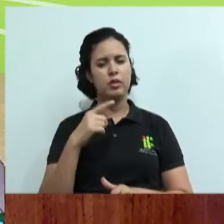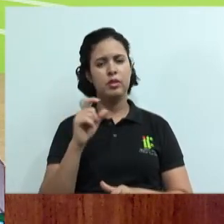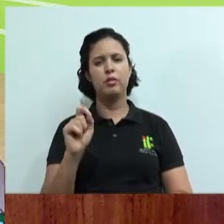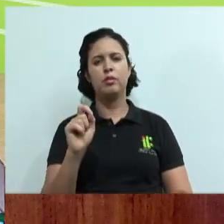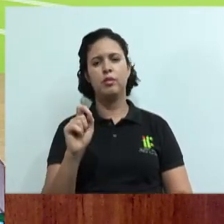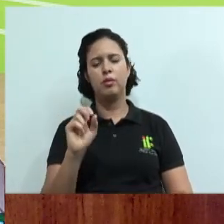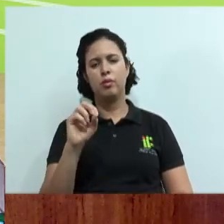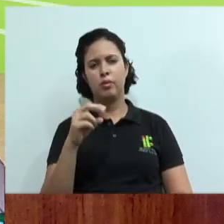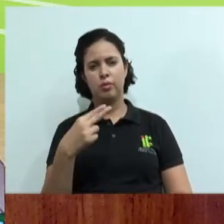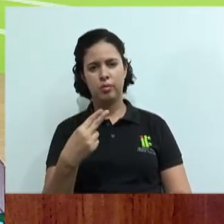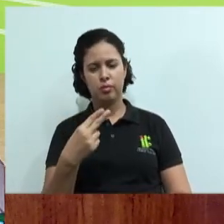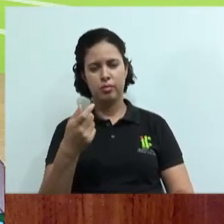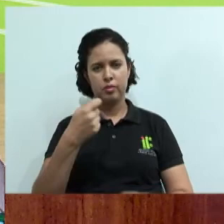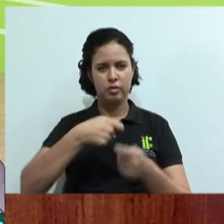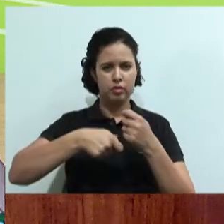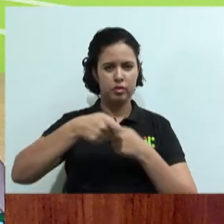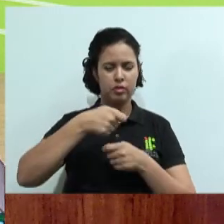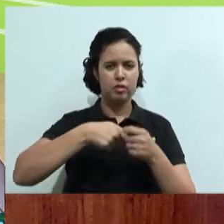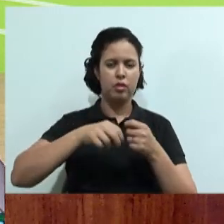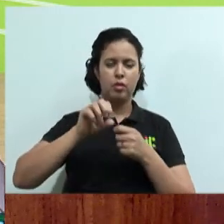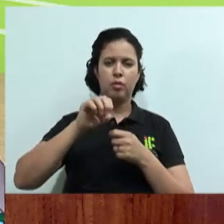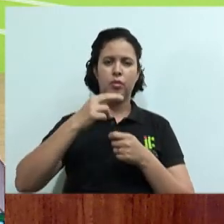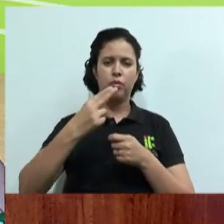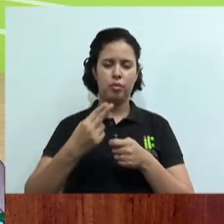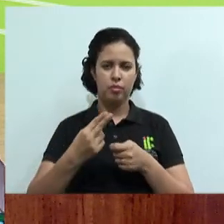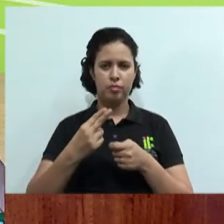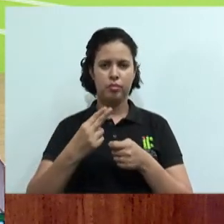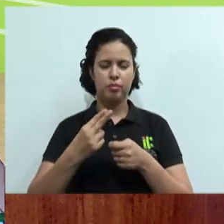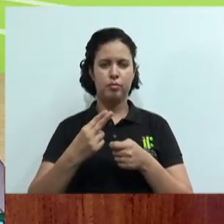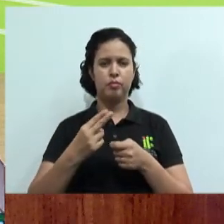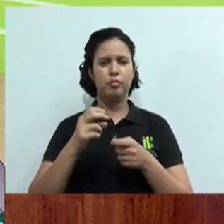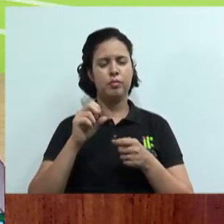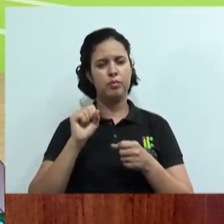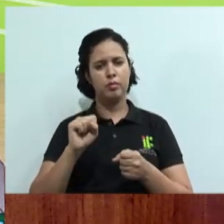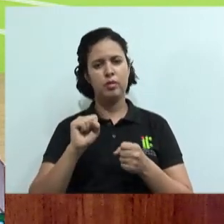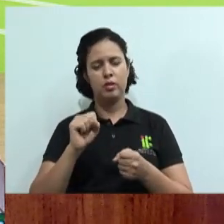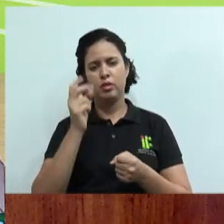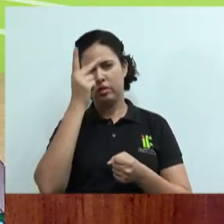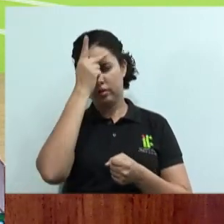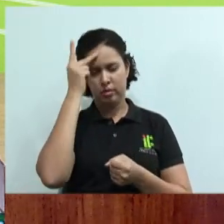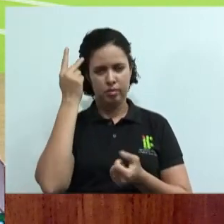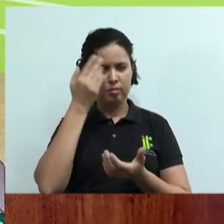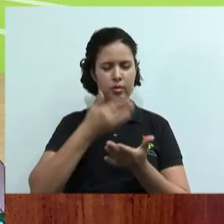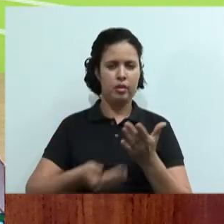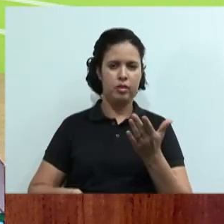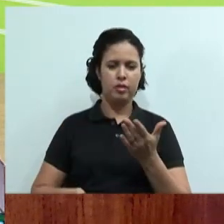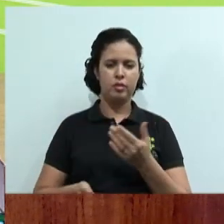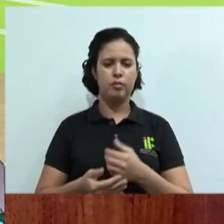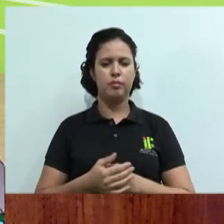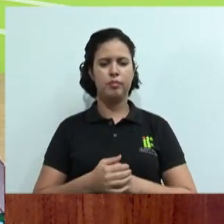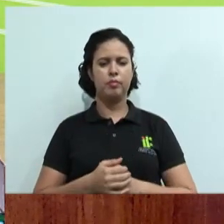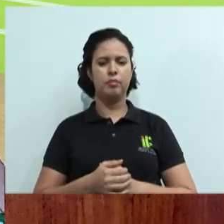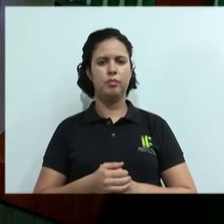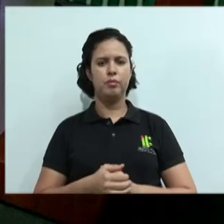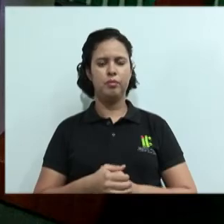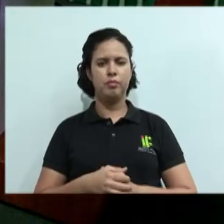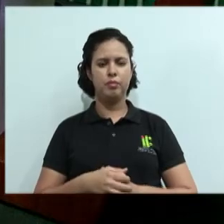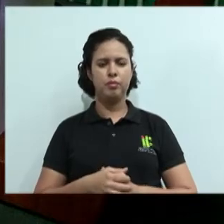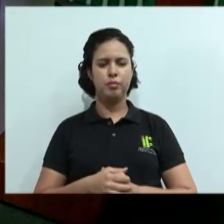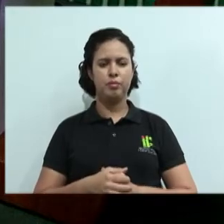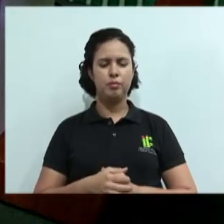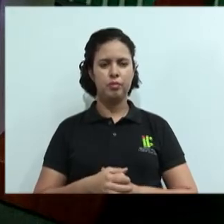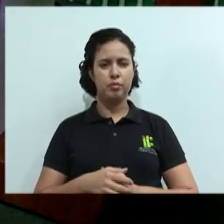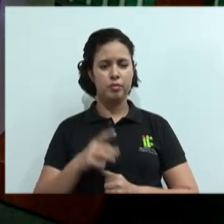ou eles negociam ou, infelizmente, alguém pode sair aí prejudicado nessa negociação. Muito bom. Então, vamos